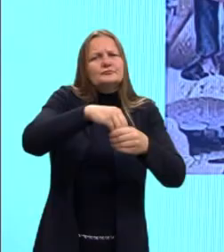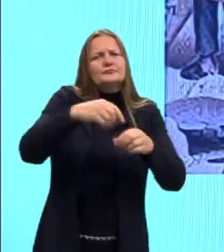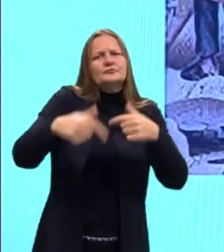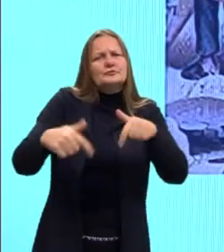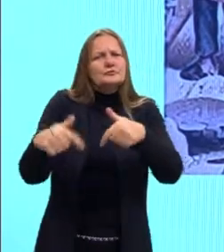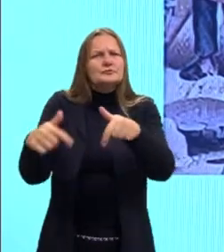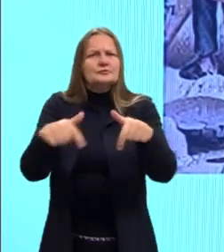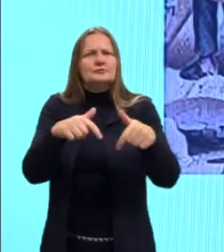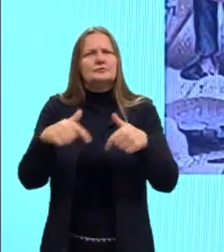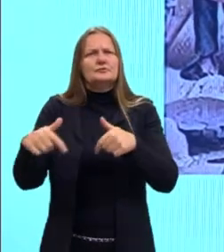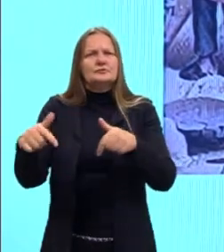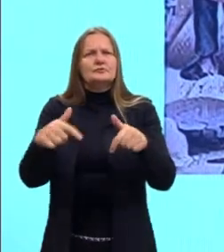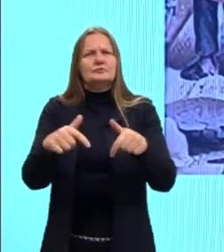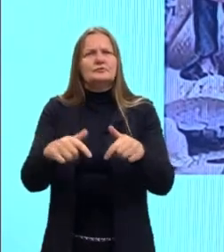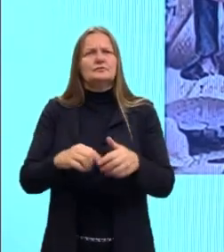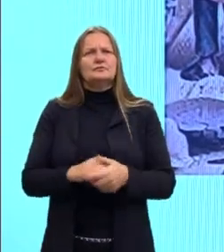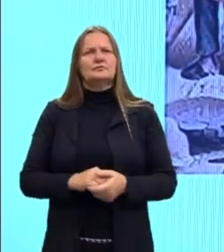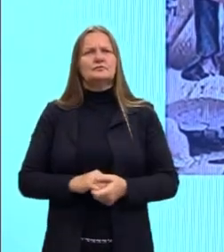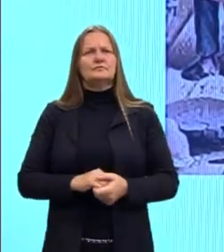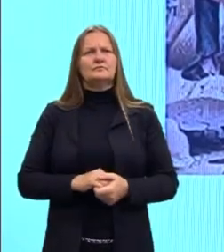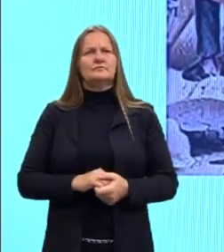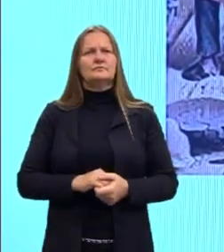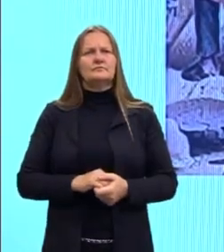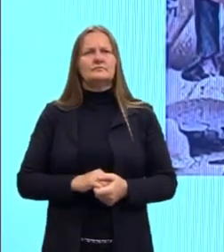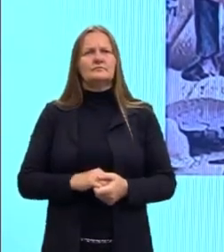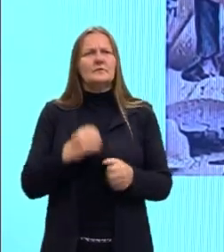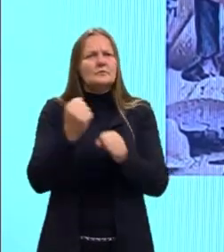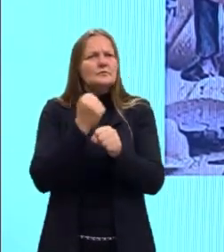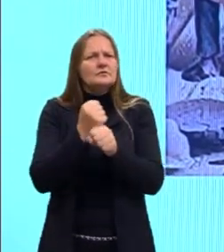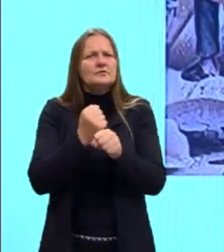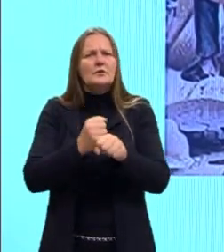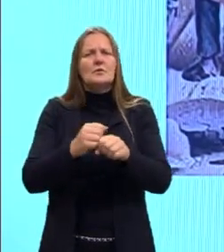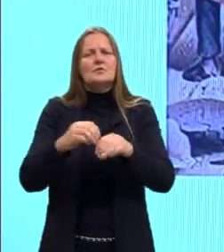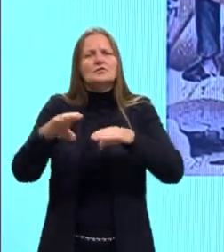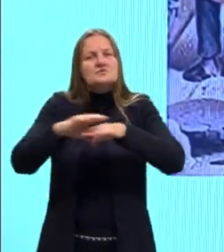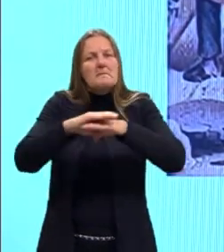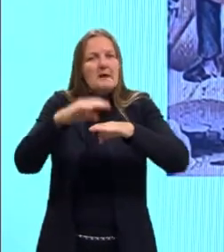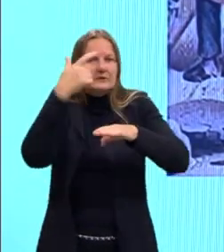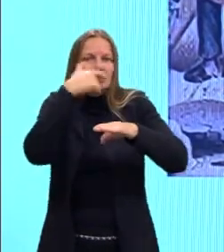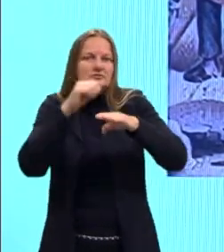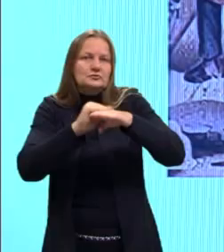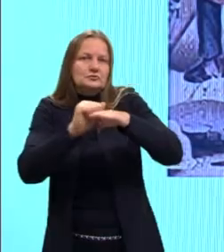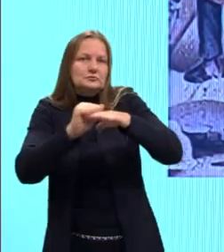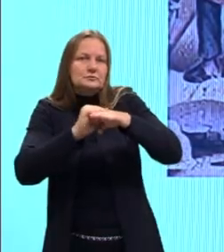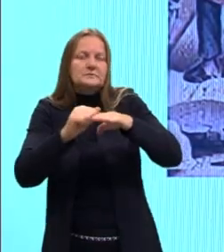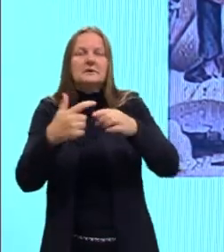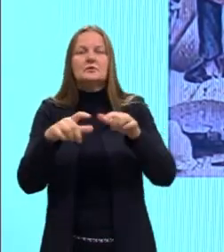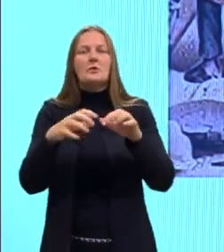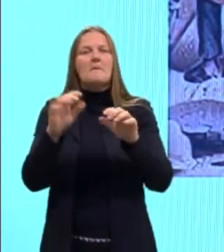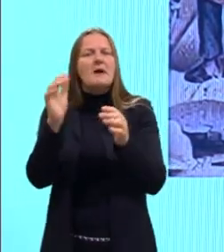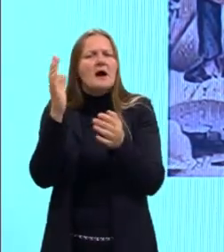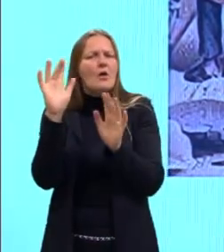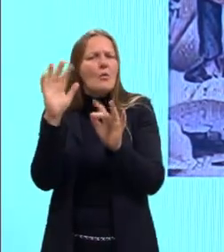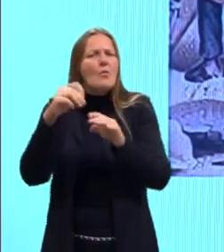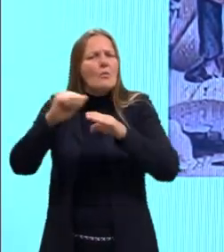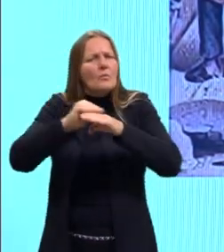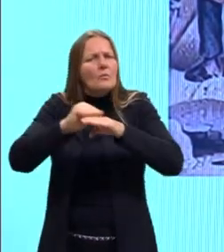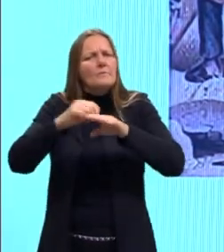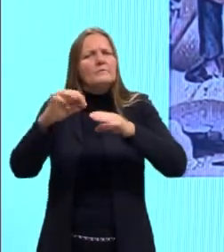produzindo alguma coisa ali, Sapato, alguma coisa, então, tu não tem máquina, né? Tudo na mão ali,